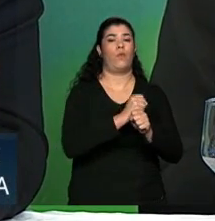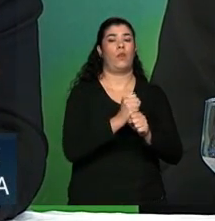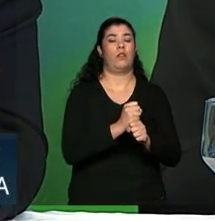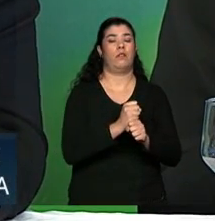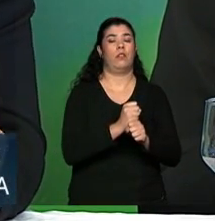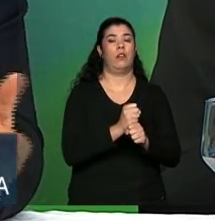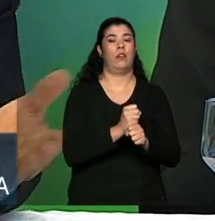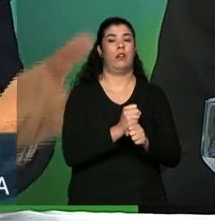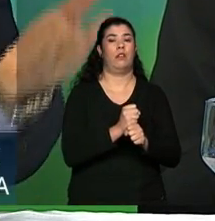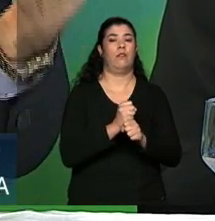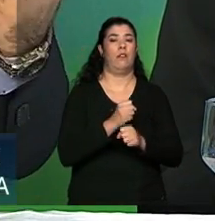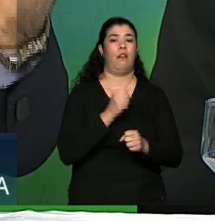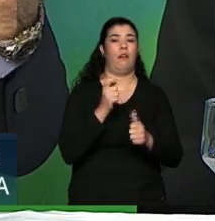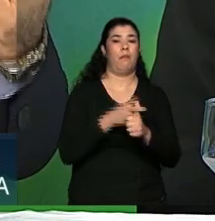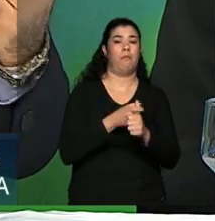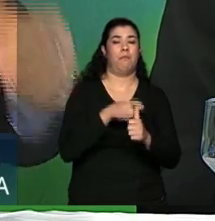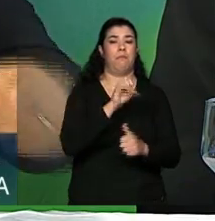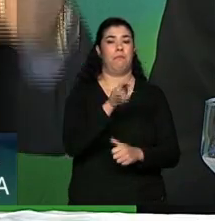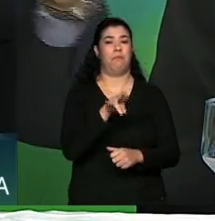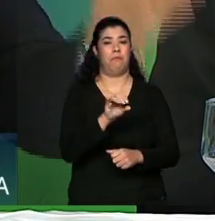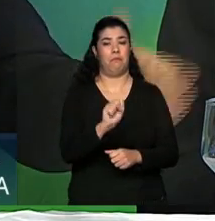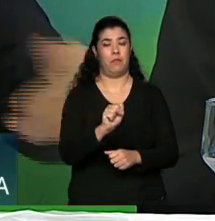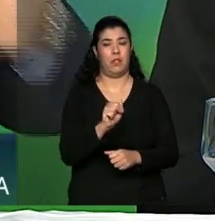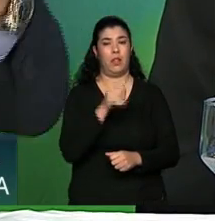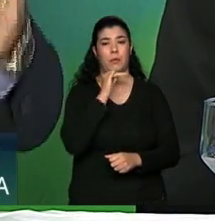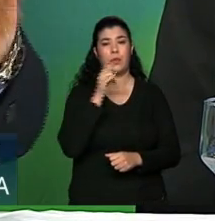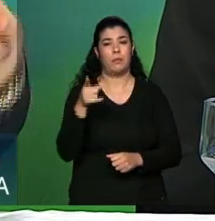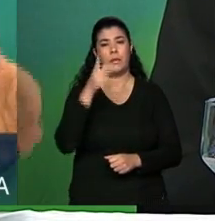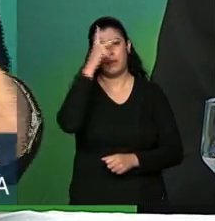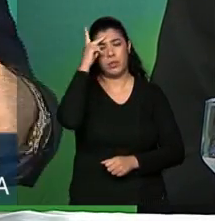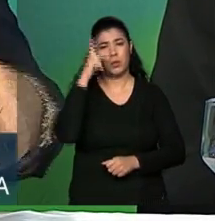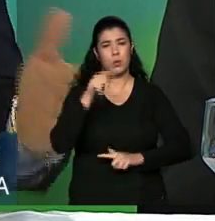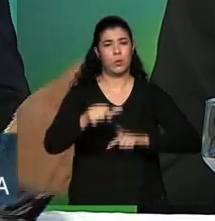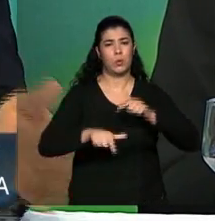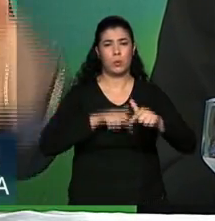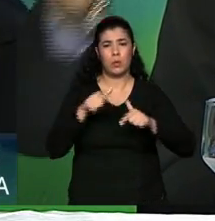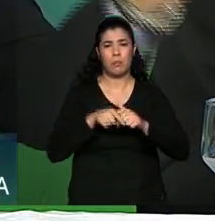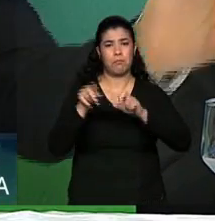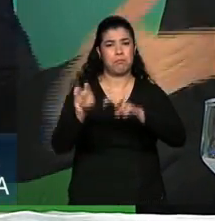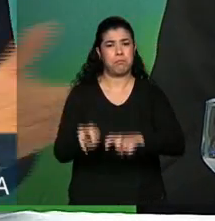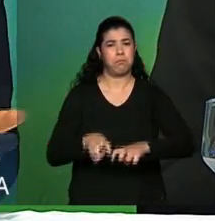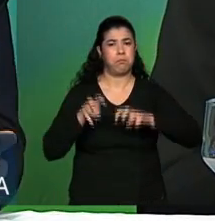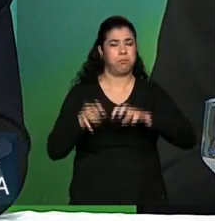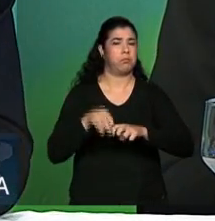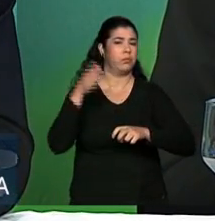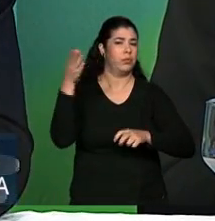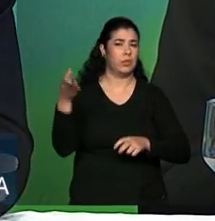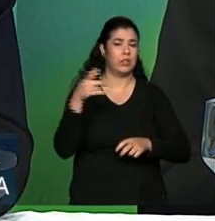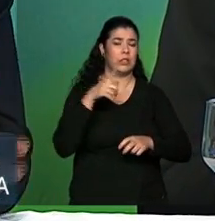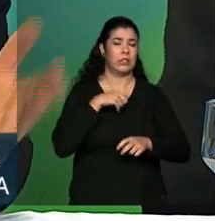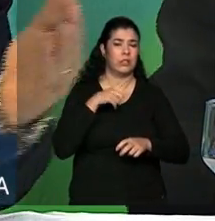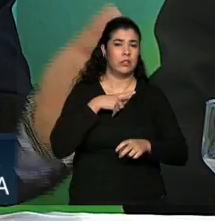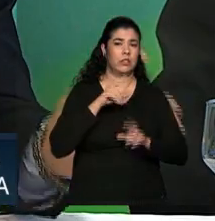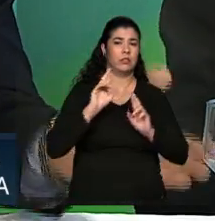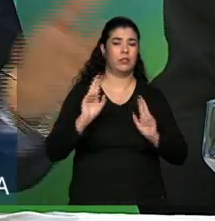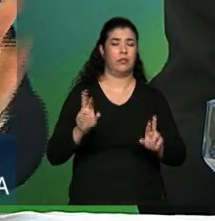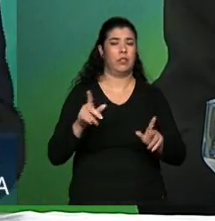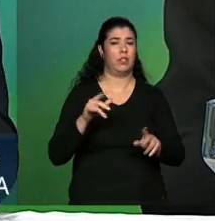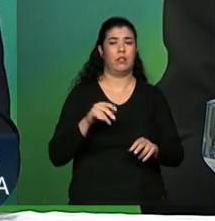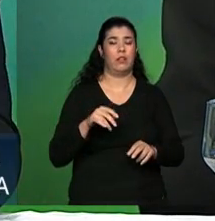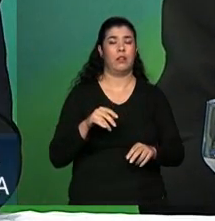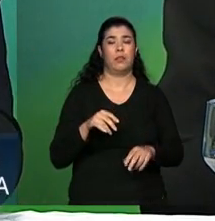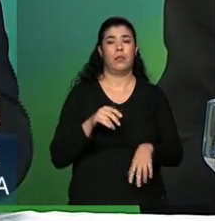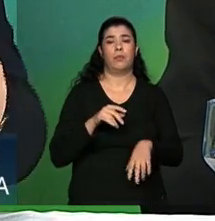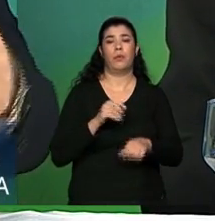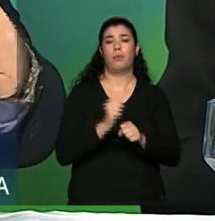segurado especial para o trabalhador rural comum que é o tratorista aí é trabalhador comum tem o efeito da medida se ele se aposentar por